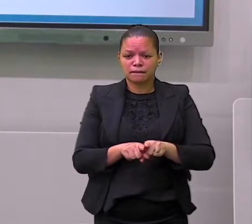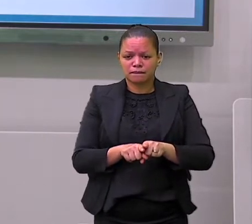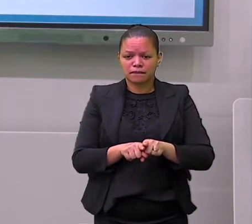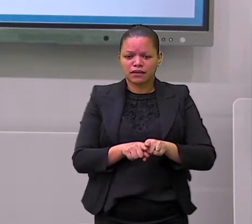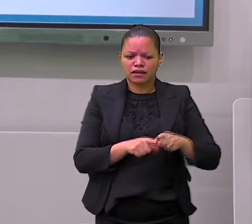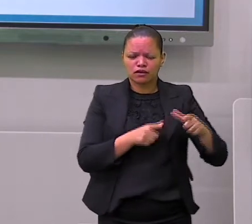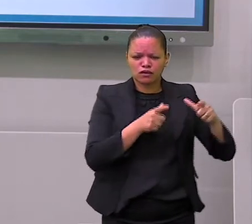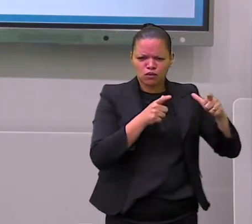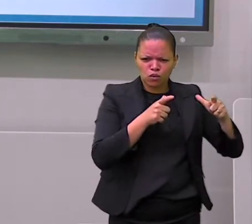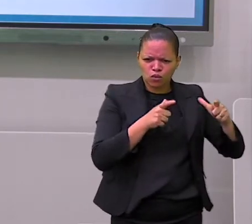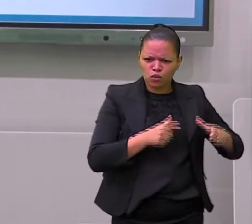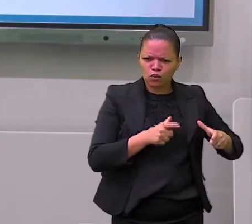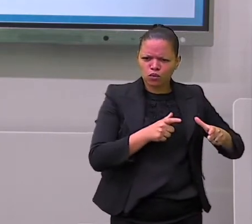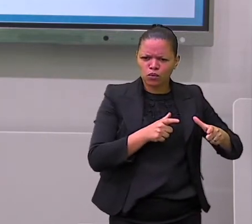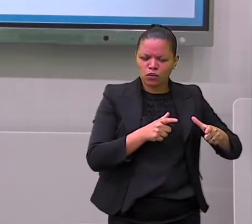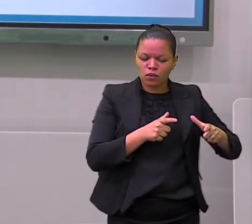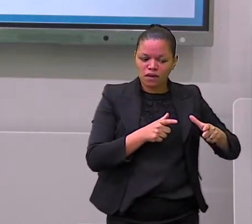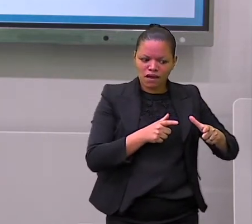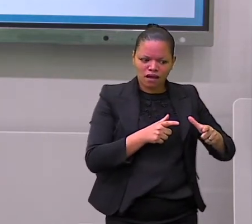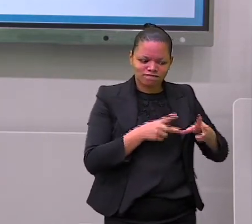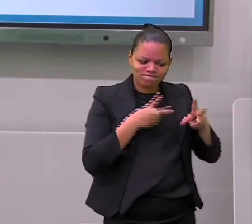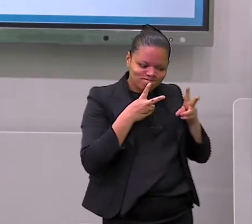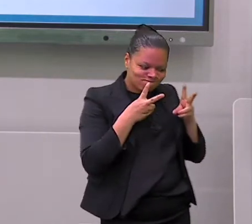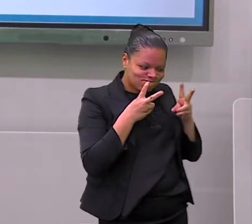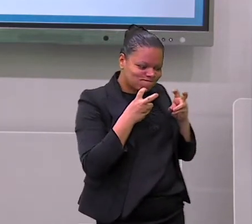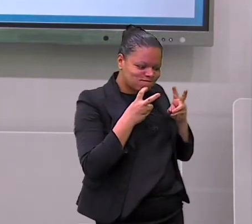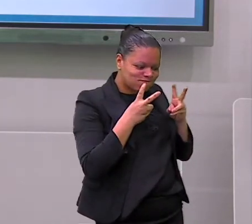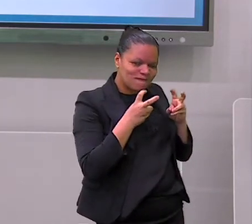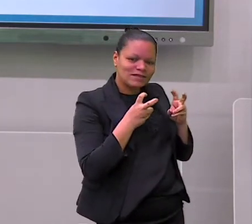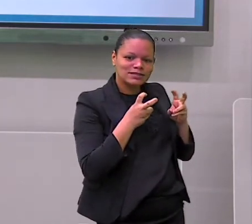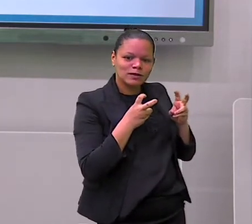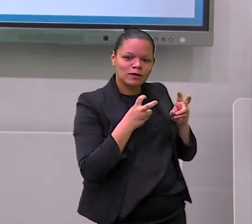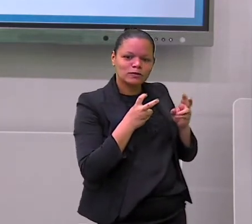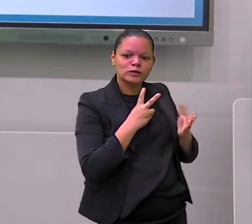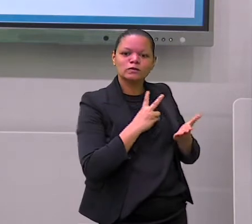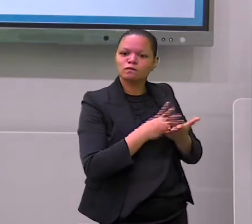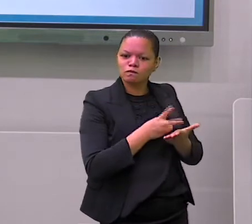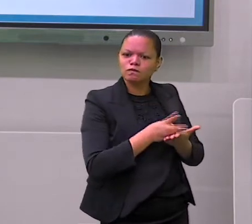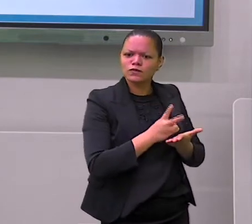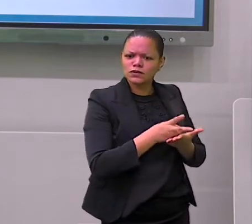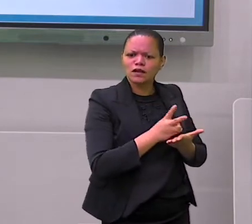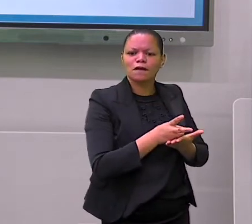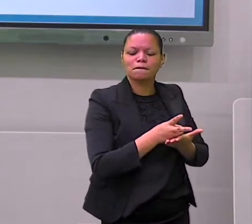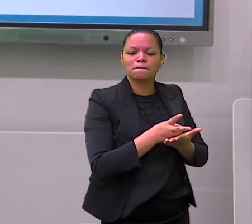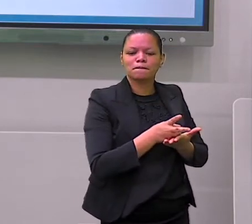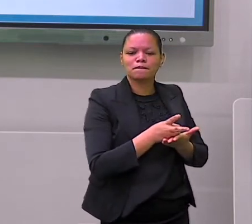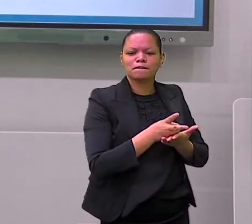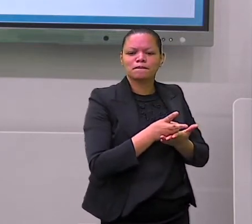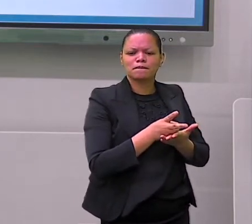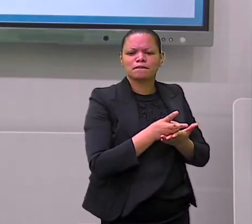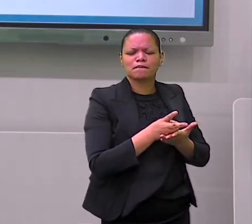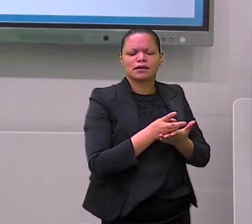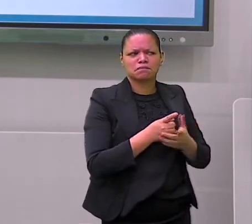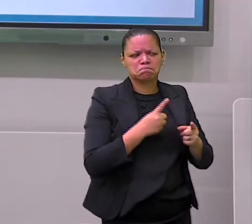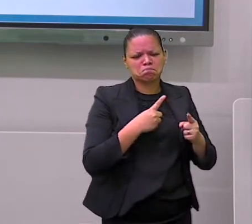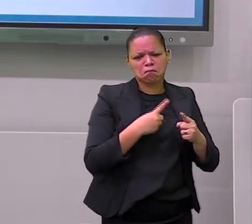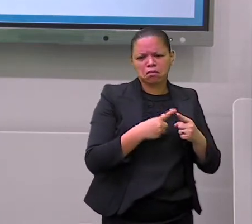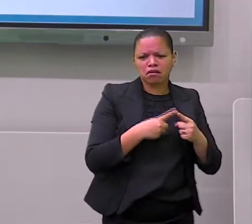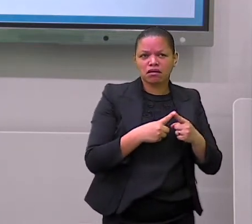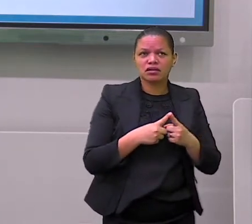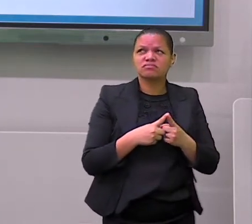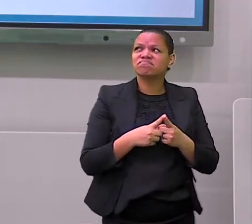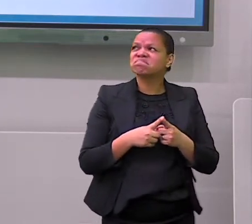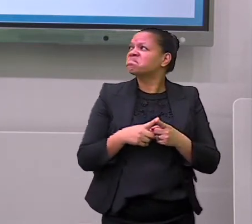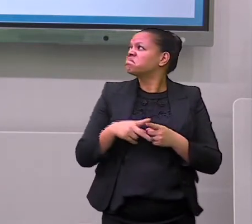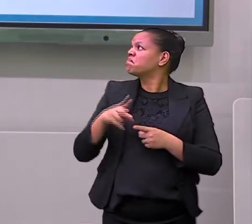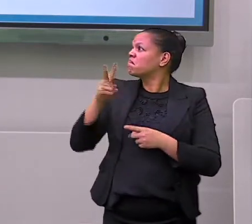cantinho que você não disperse. Não é mesmo? Porque se você se dispersar com tudo que acontecer,